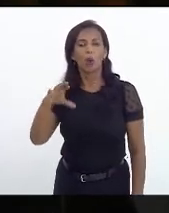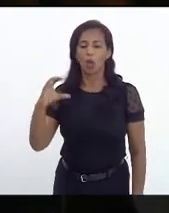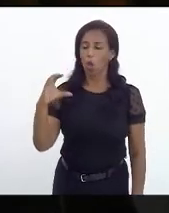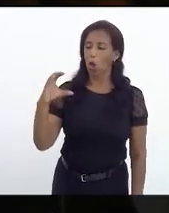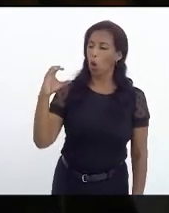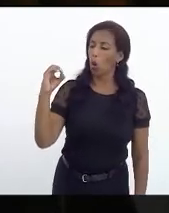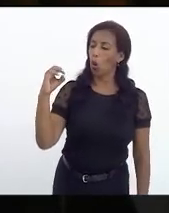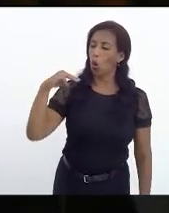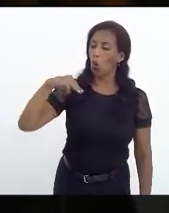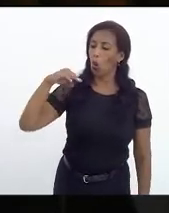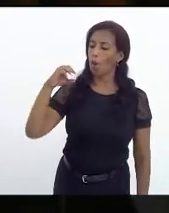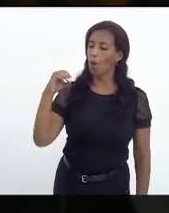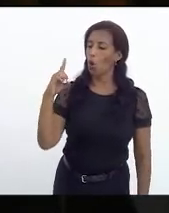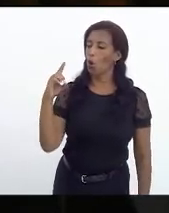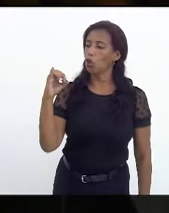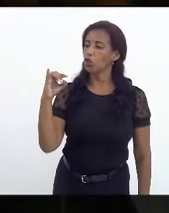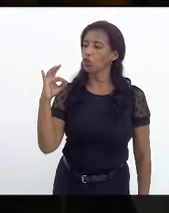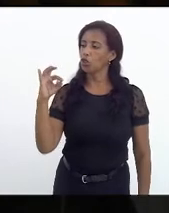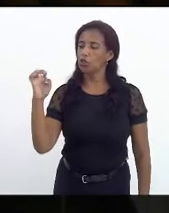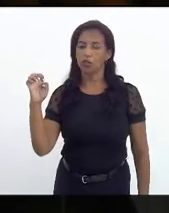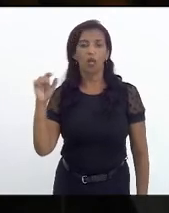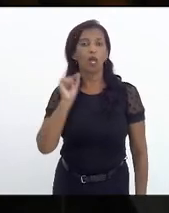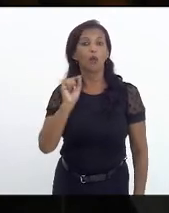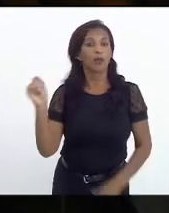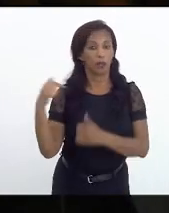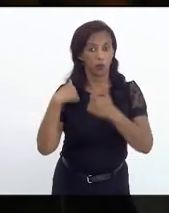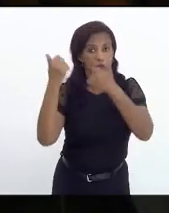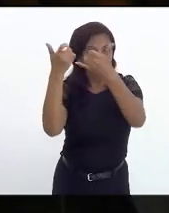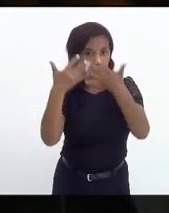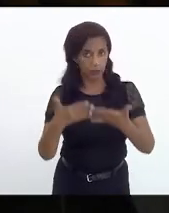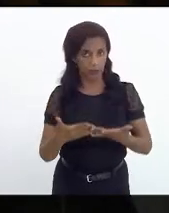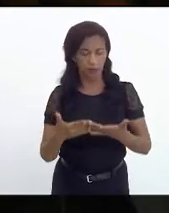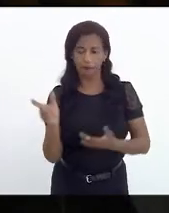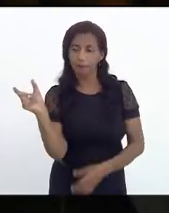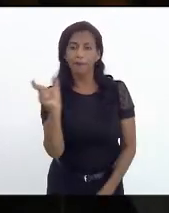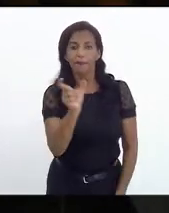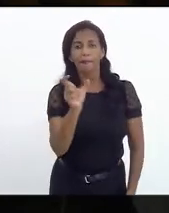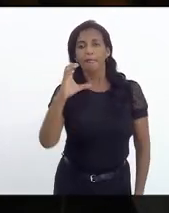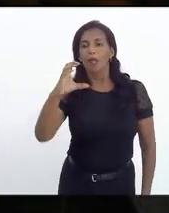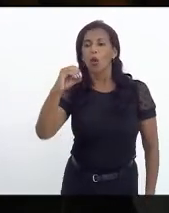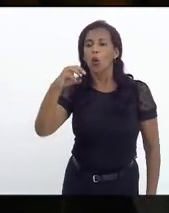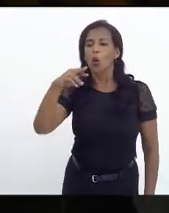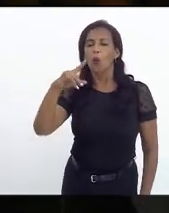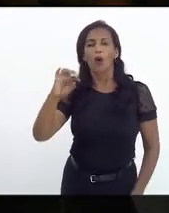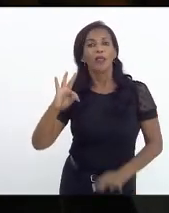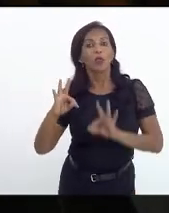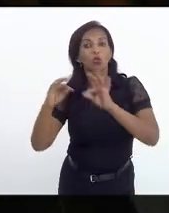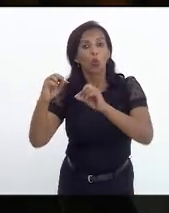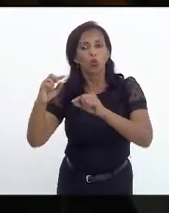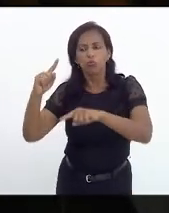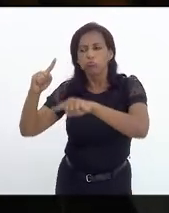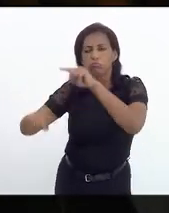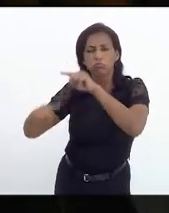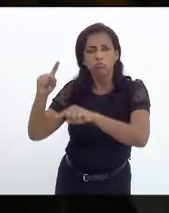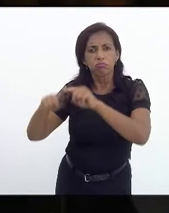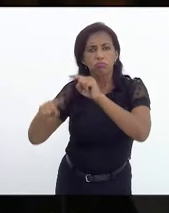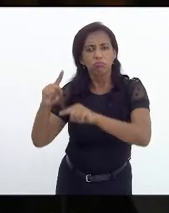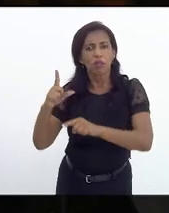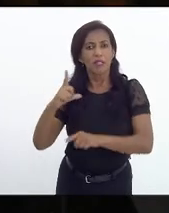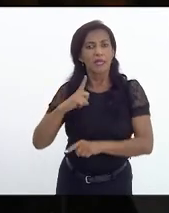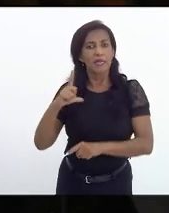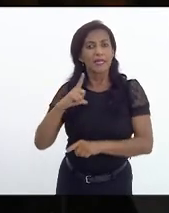que o gás não é commodity, eu explico. Commodity é todo produto que tem